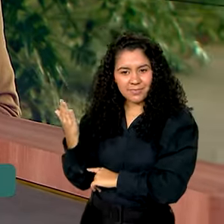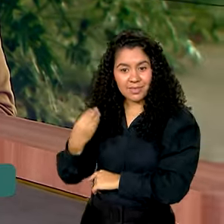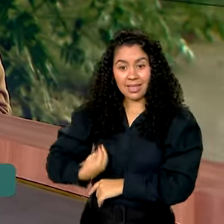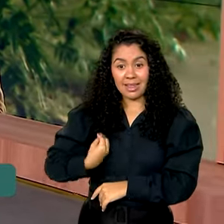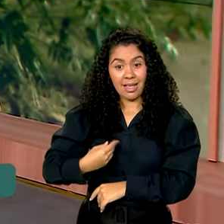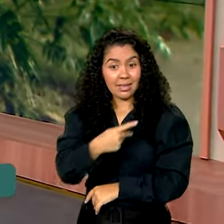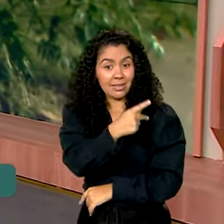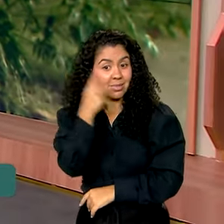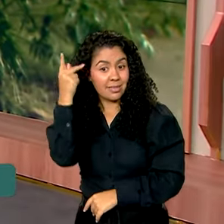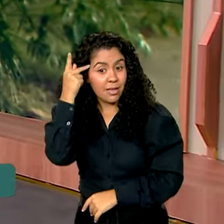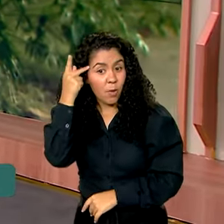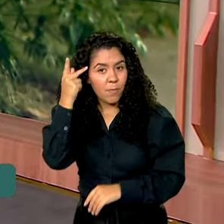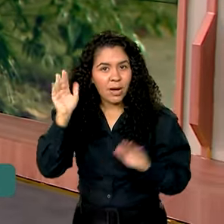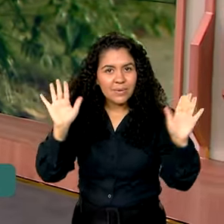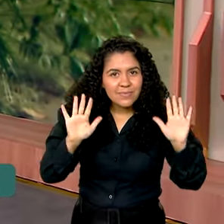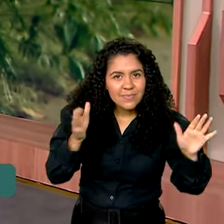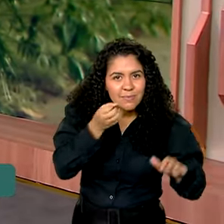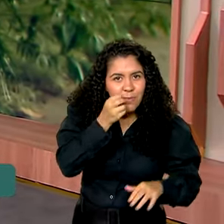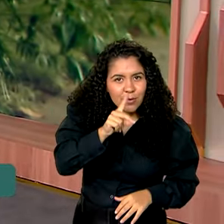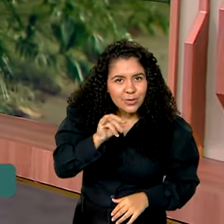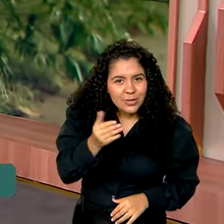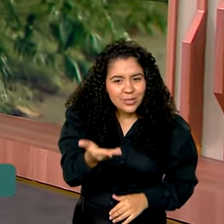vivo. Bom dia, Dimas.